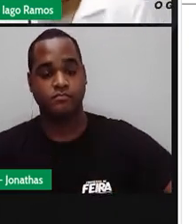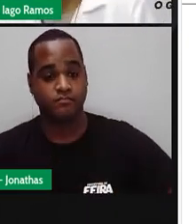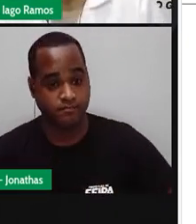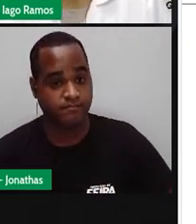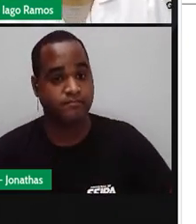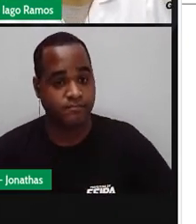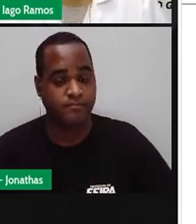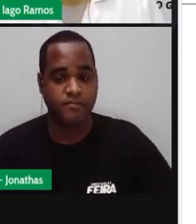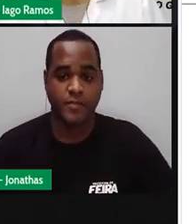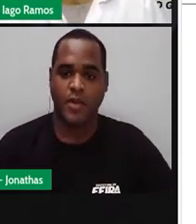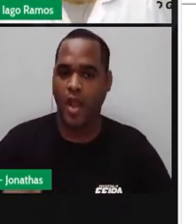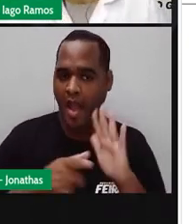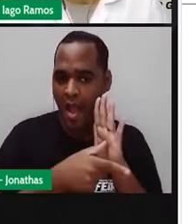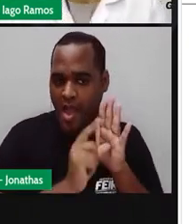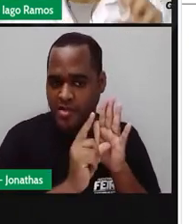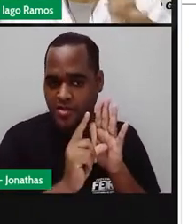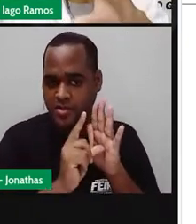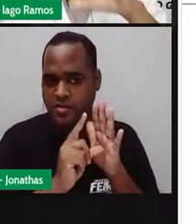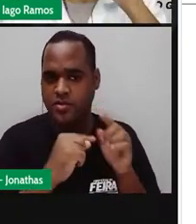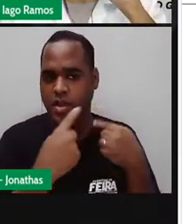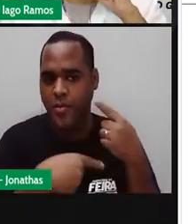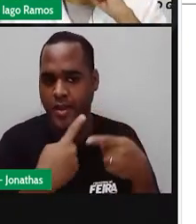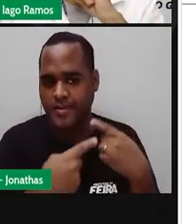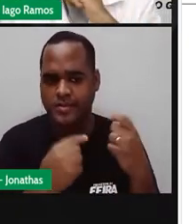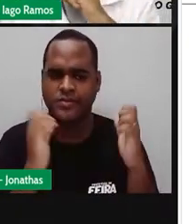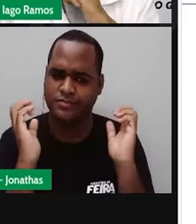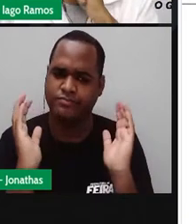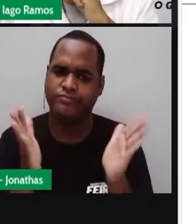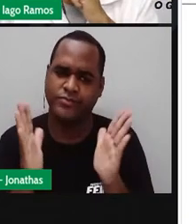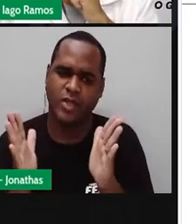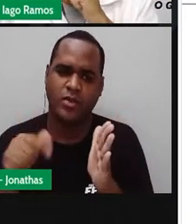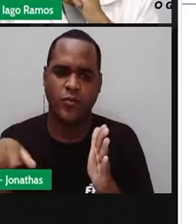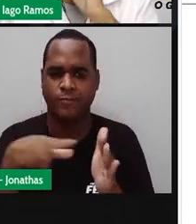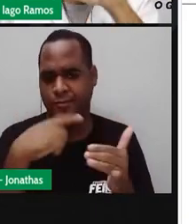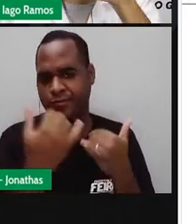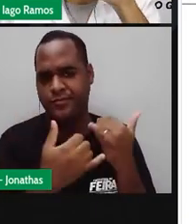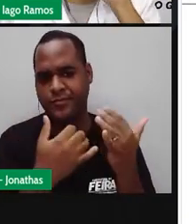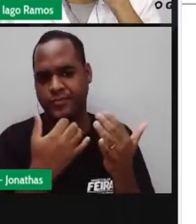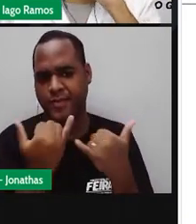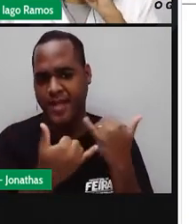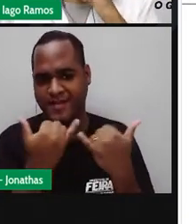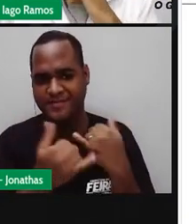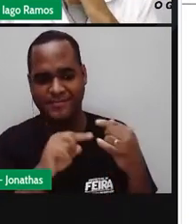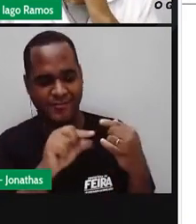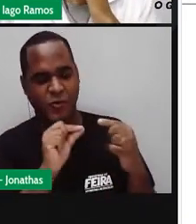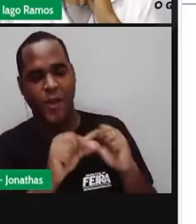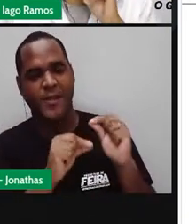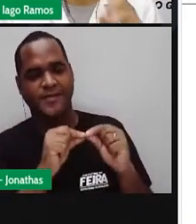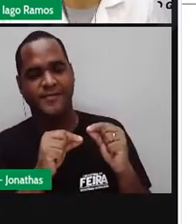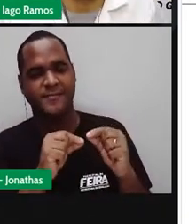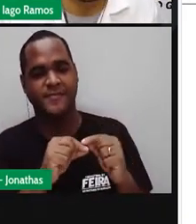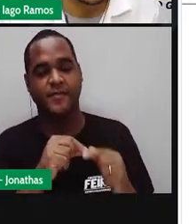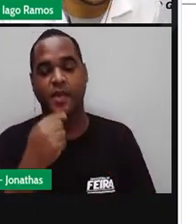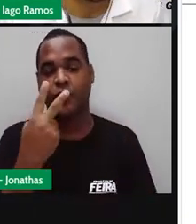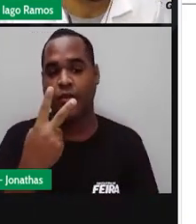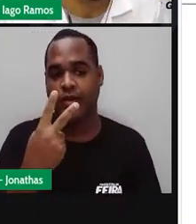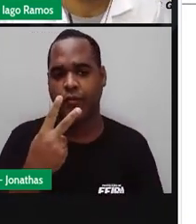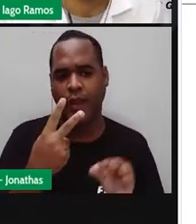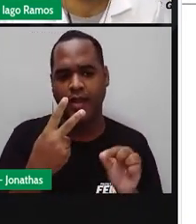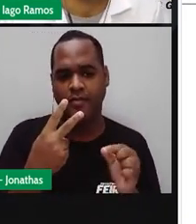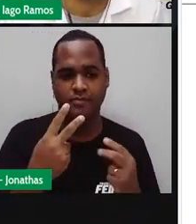sucessor e antecessor. Você já estudou essa brincadeirinha. Por exemplo, quem é o sucessor do número dois?